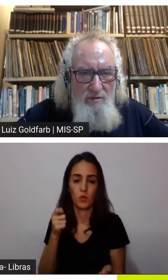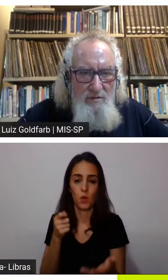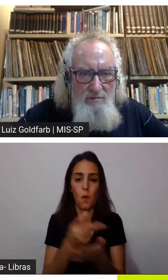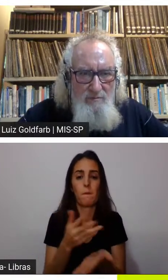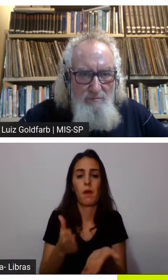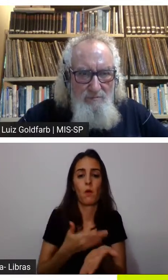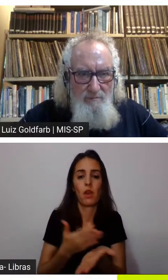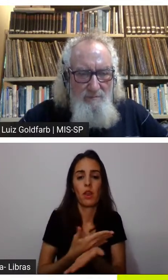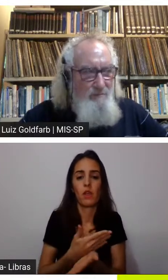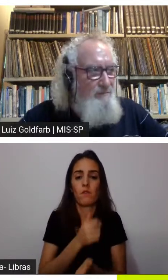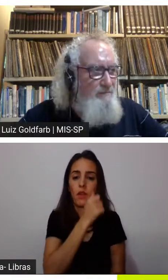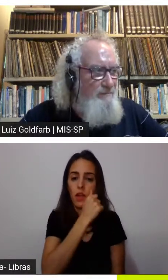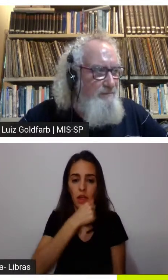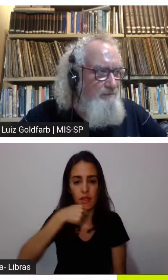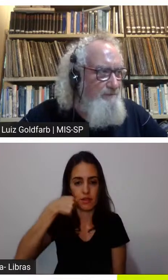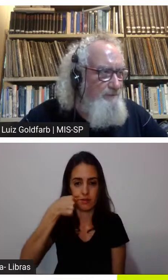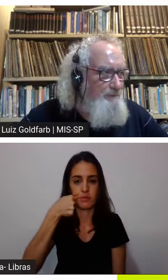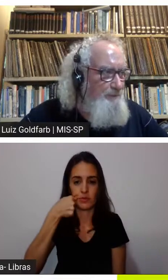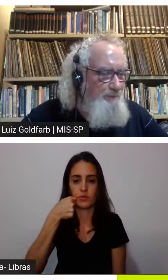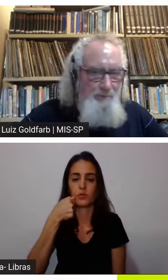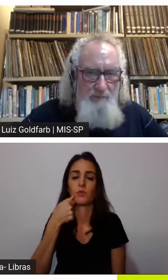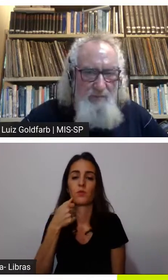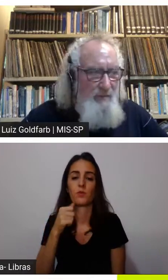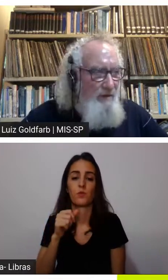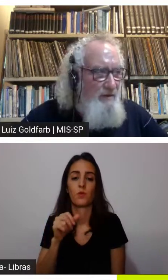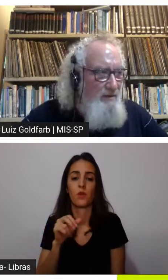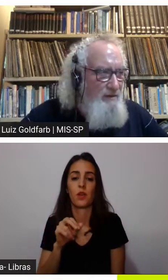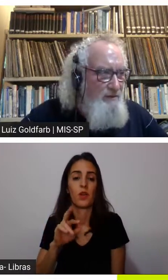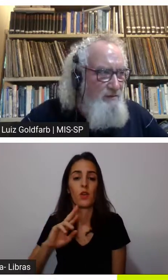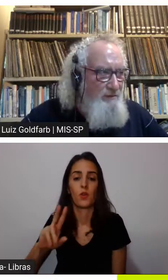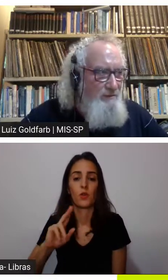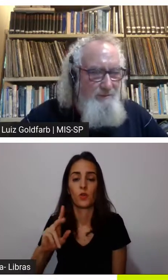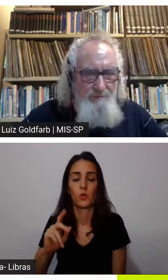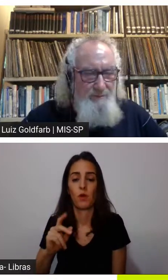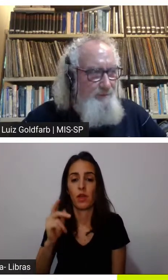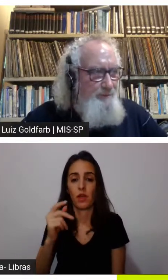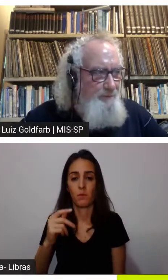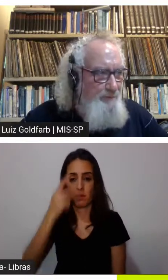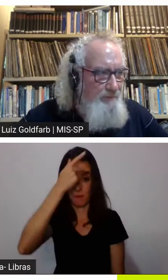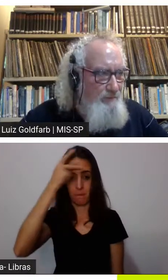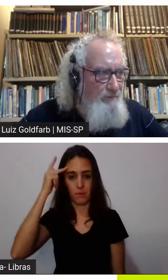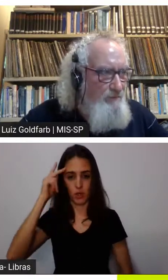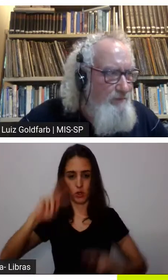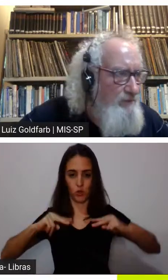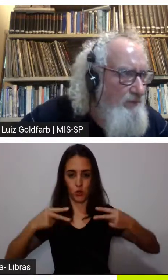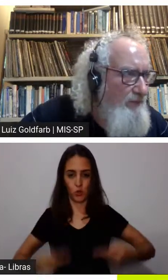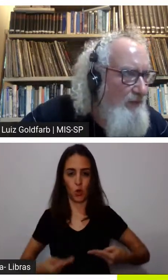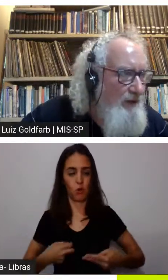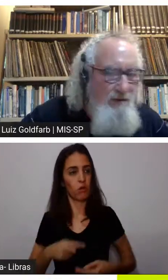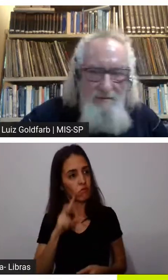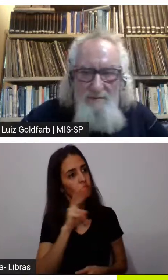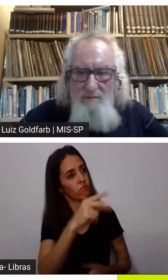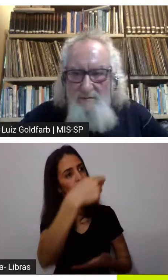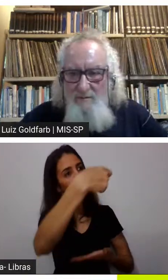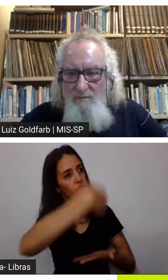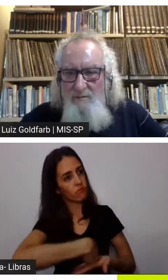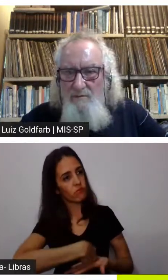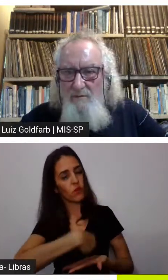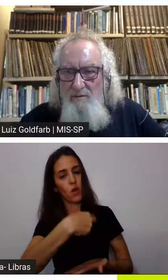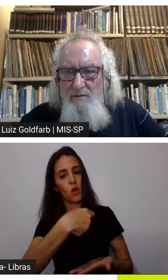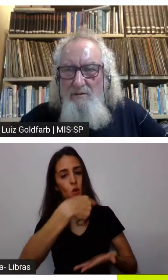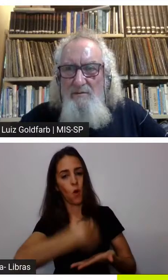assim que você compra não é um ser humaninho que vai lá ver teu pedido pegar fazer não você compra o livro